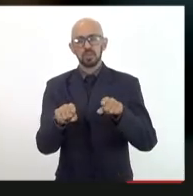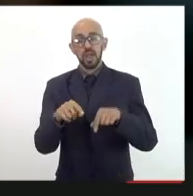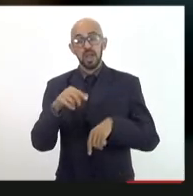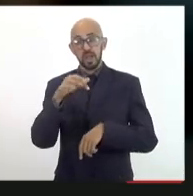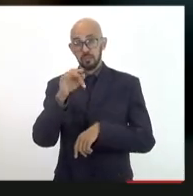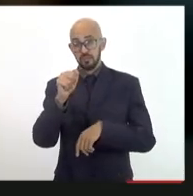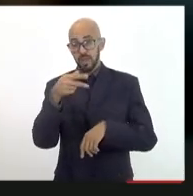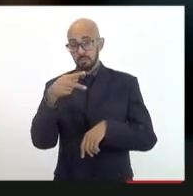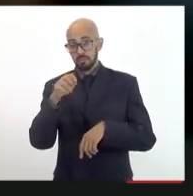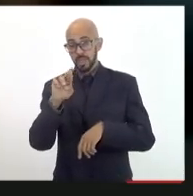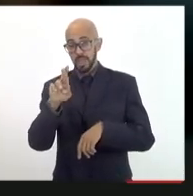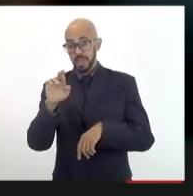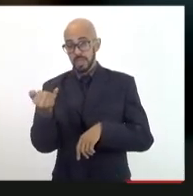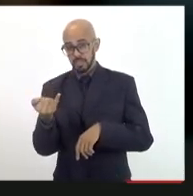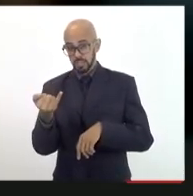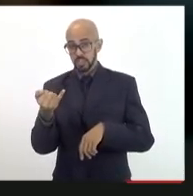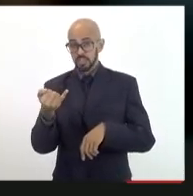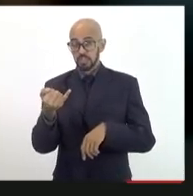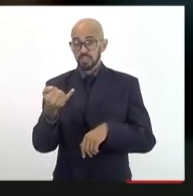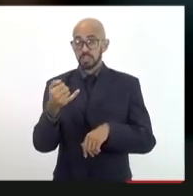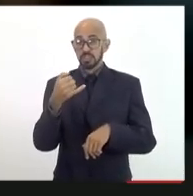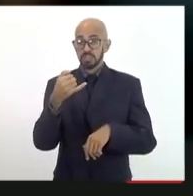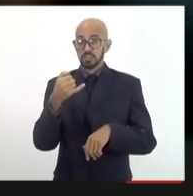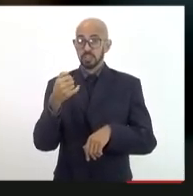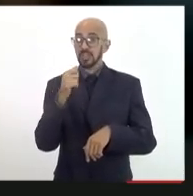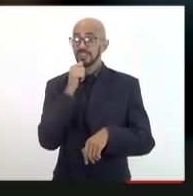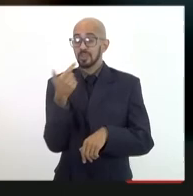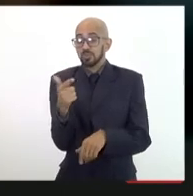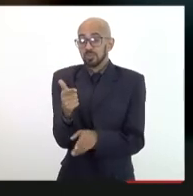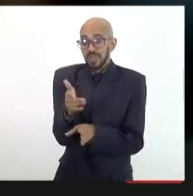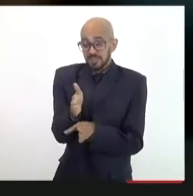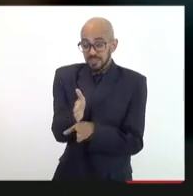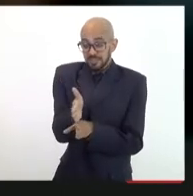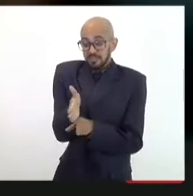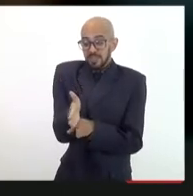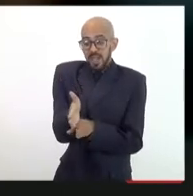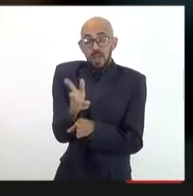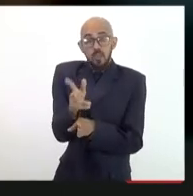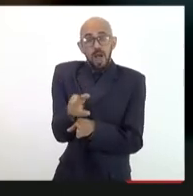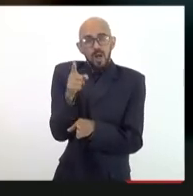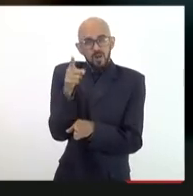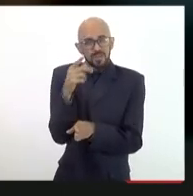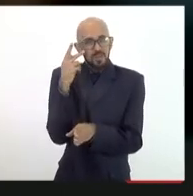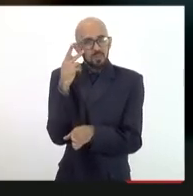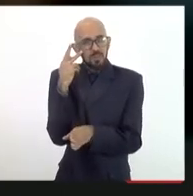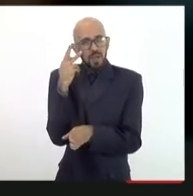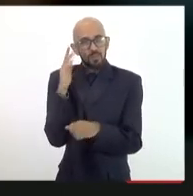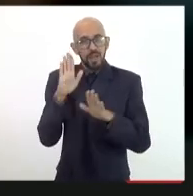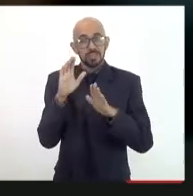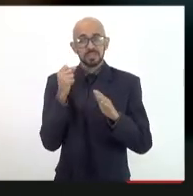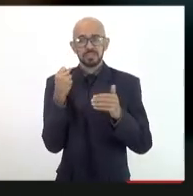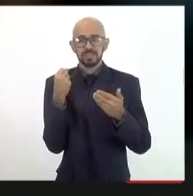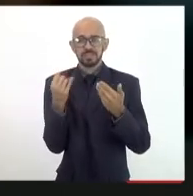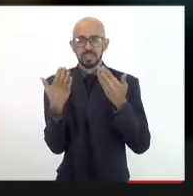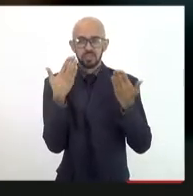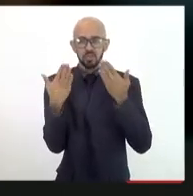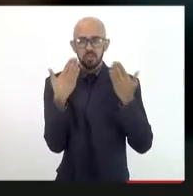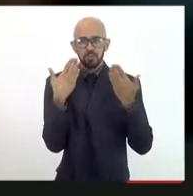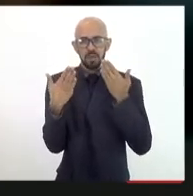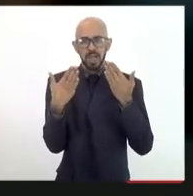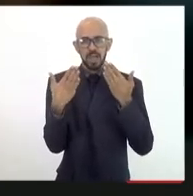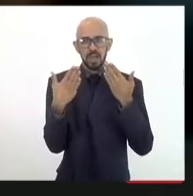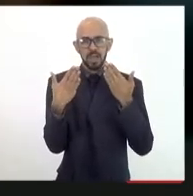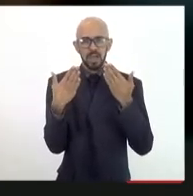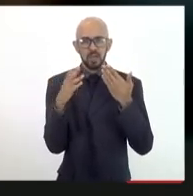não tem mas para além da estabilidade da FAPESP se nós comparamos a federal ou as federais de São